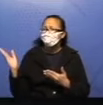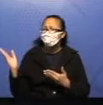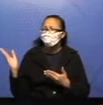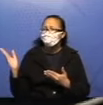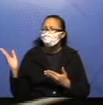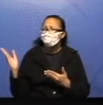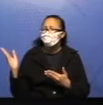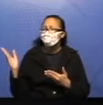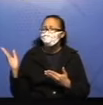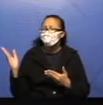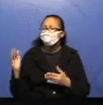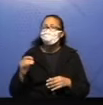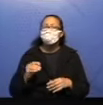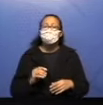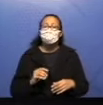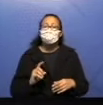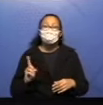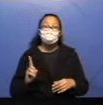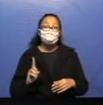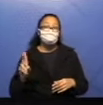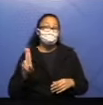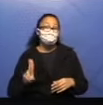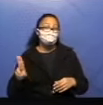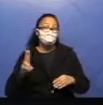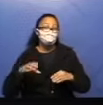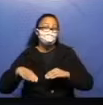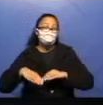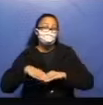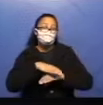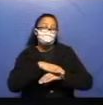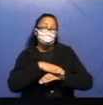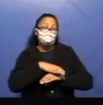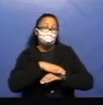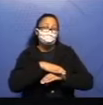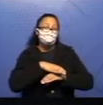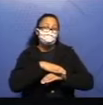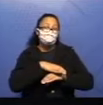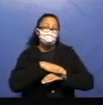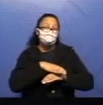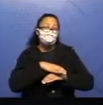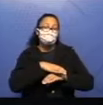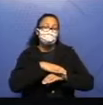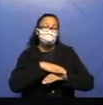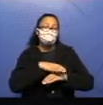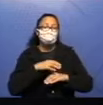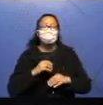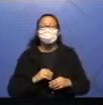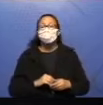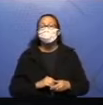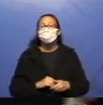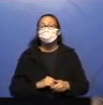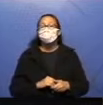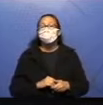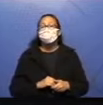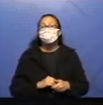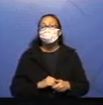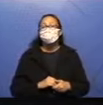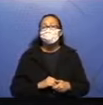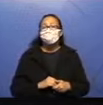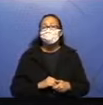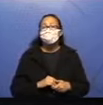Segunda dica. Não usa sapatos. Posso eliminar, então, esse primeiro. Sobraram três.